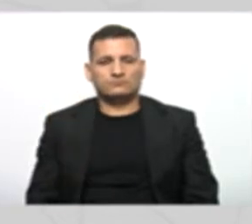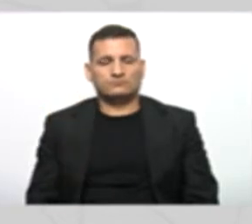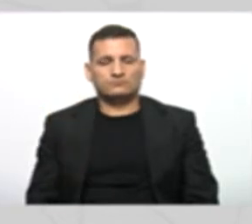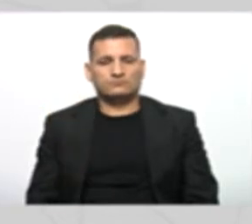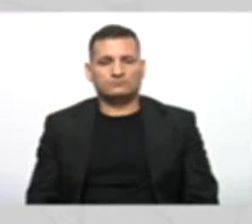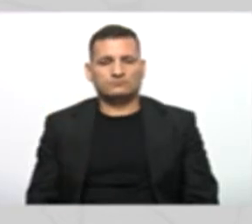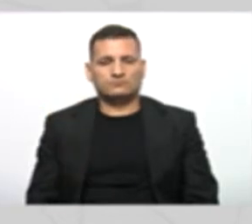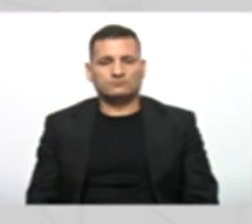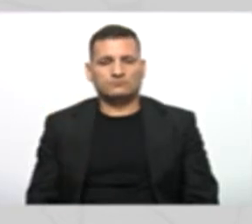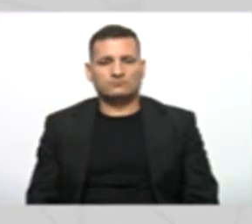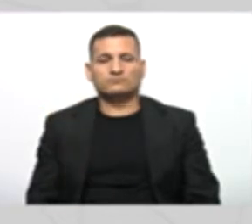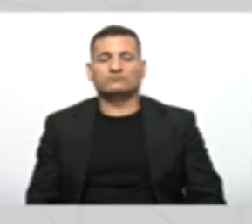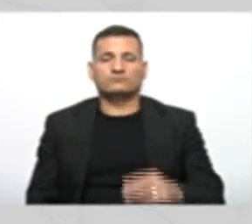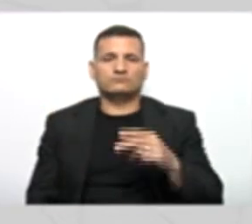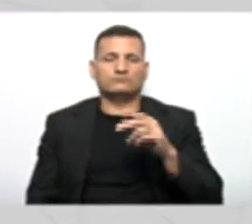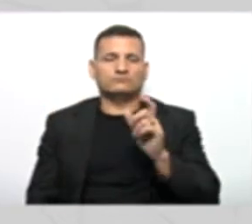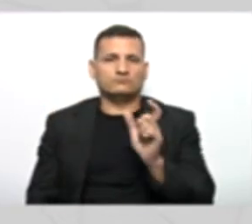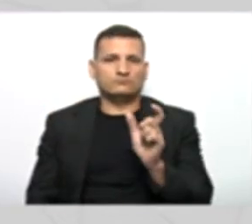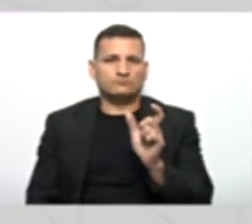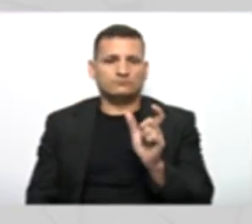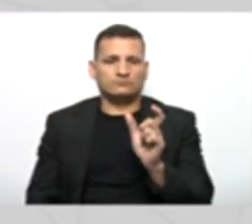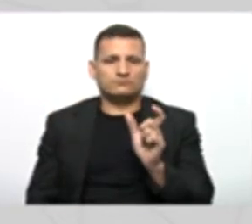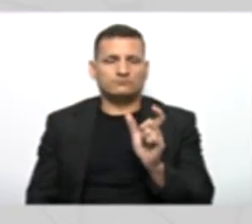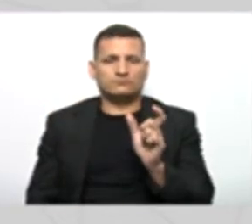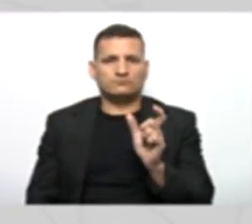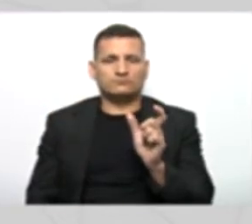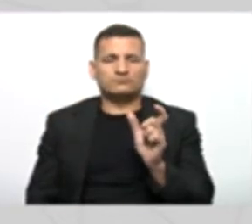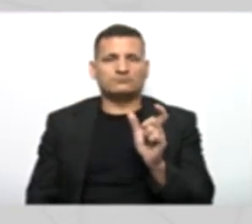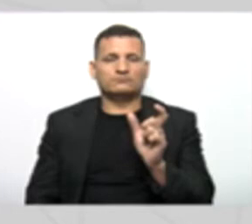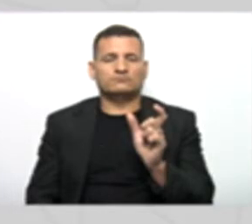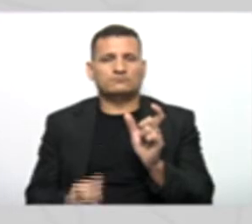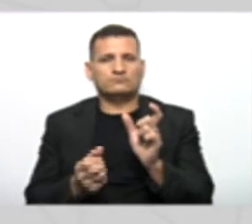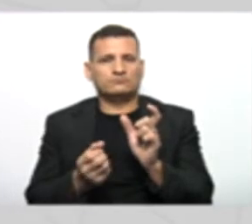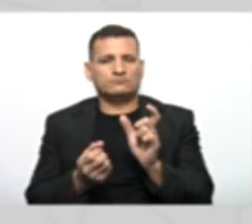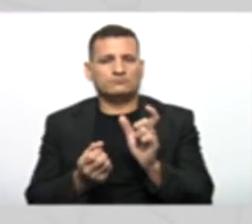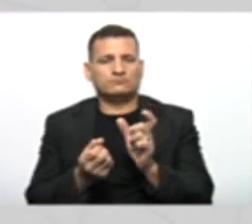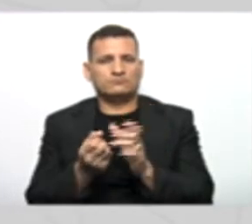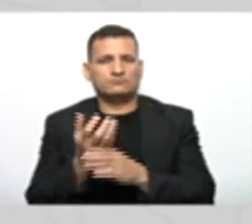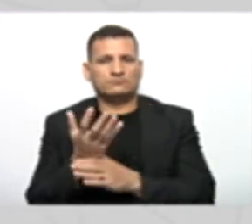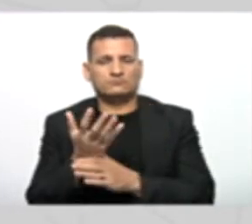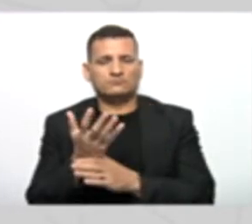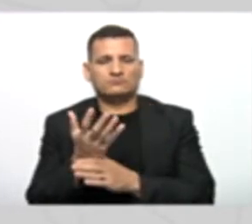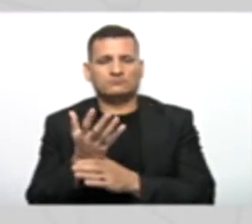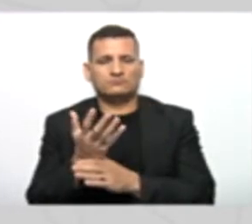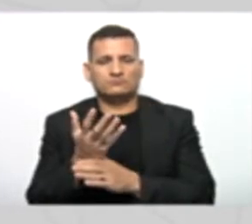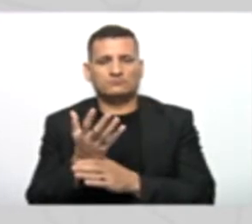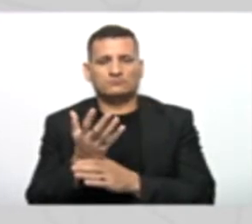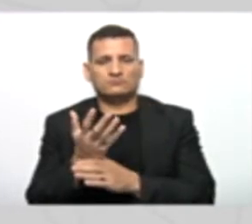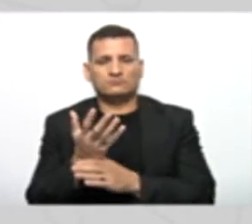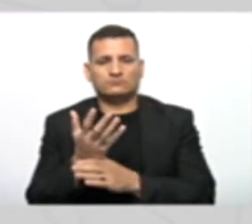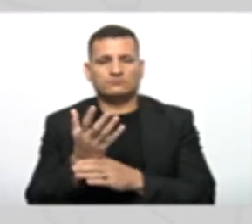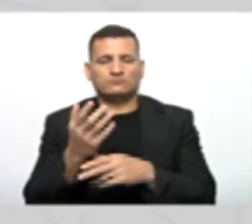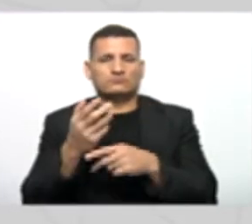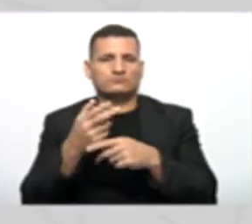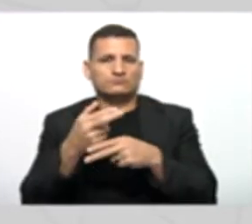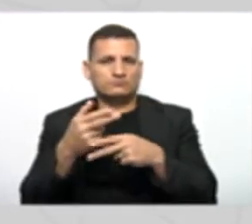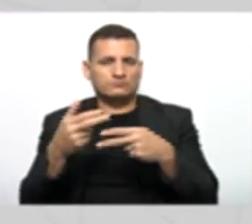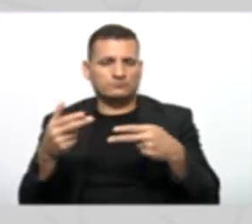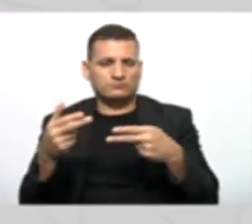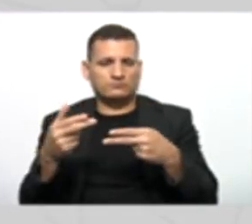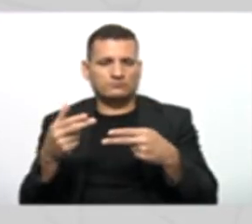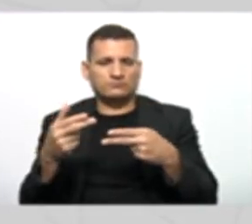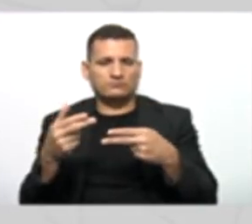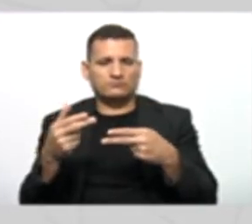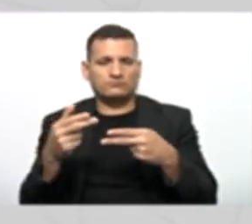classe pessoa vai receber esses parâmetros e vai criar lá rapidinho uma parte do objeto pessoa para que a classe pessoa